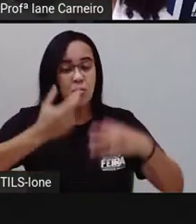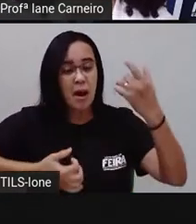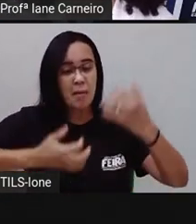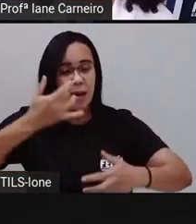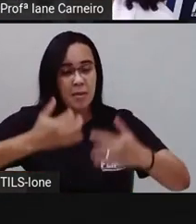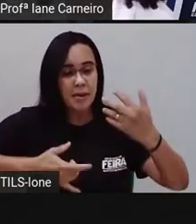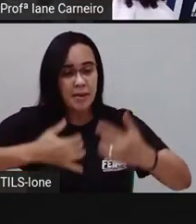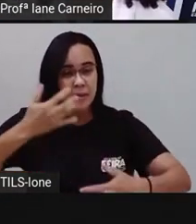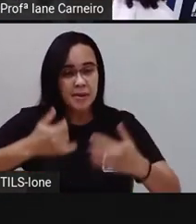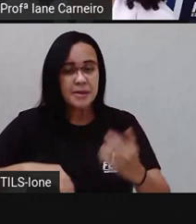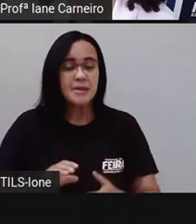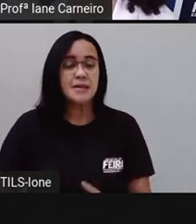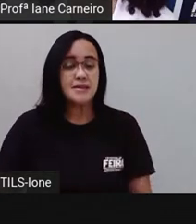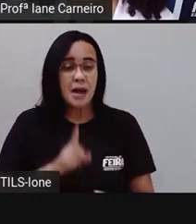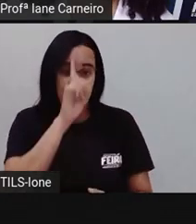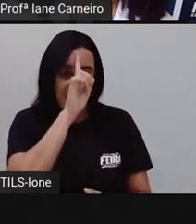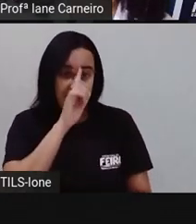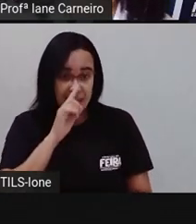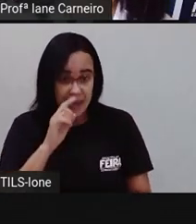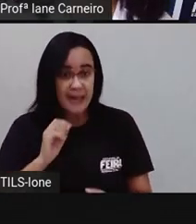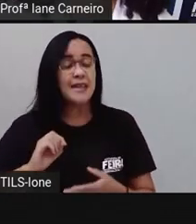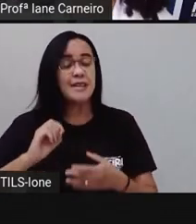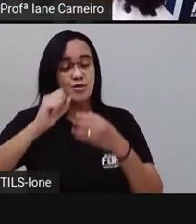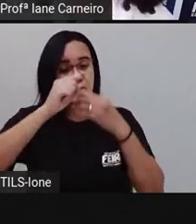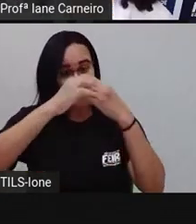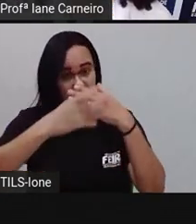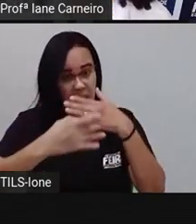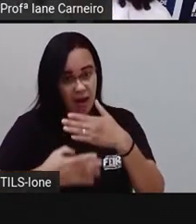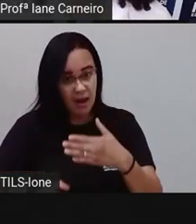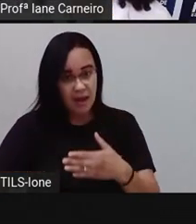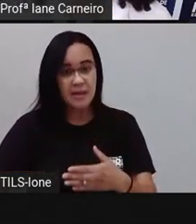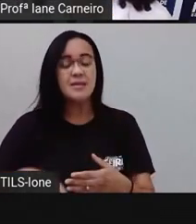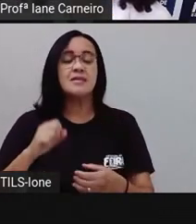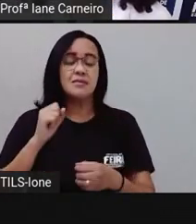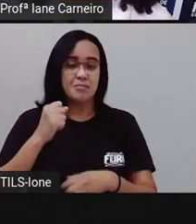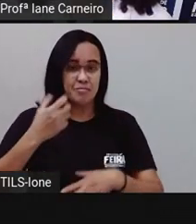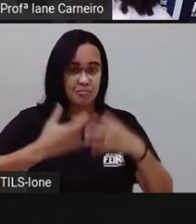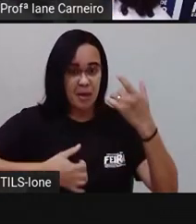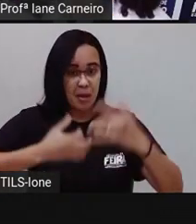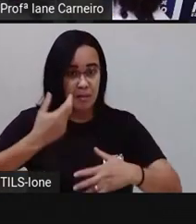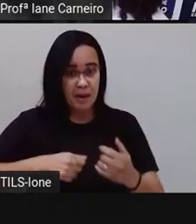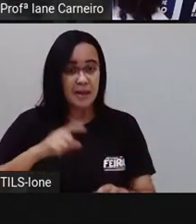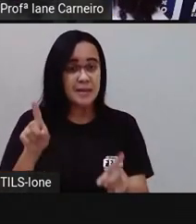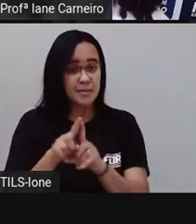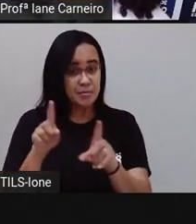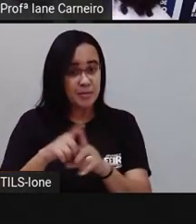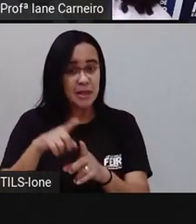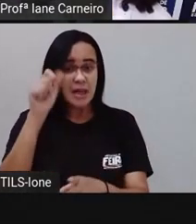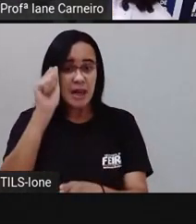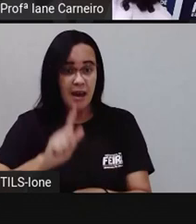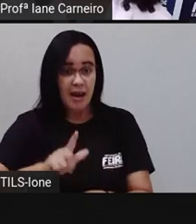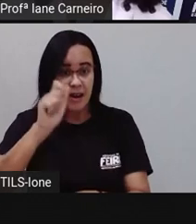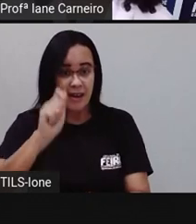vermelho, falando sobre o amarelo, falando sobre o azul,